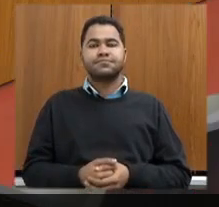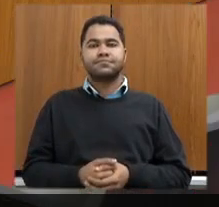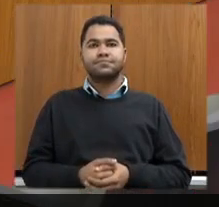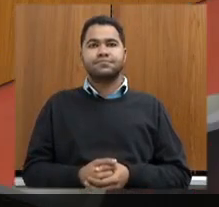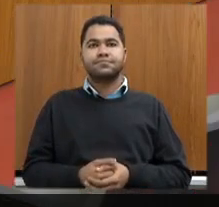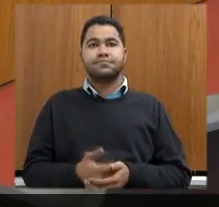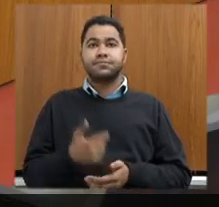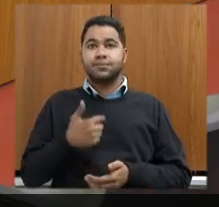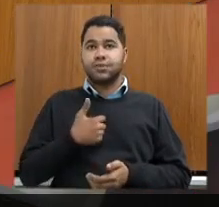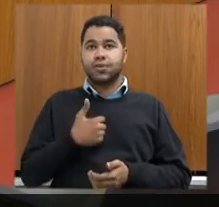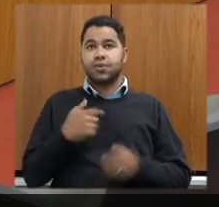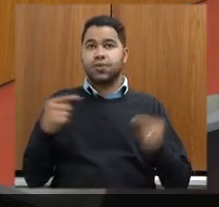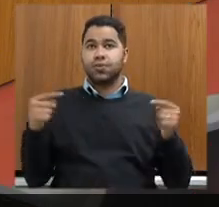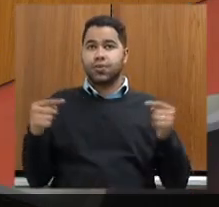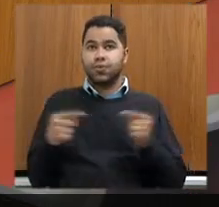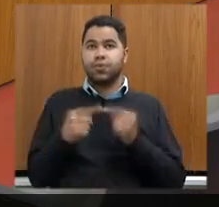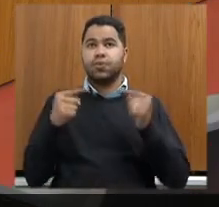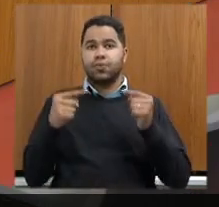de acordo com